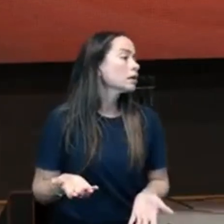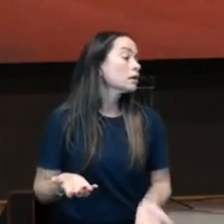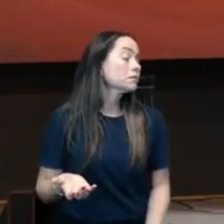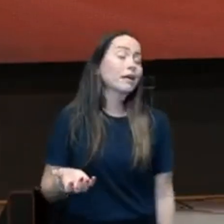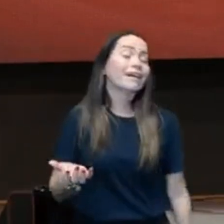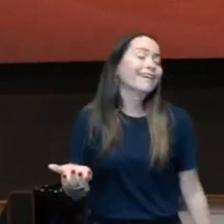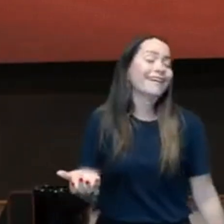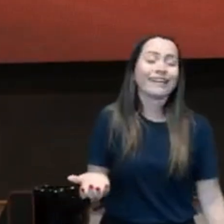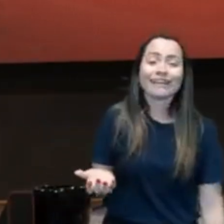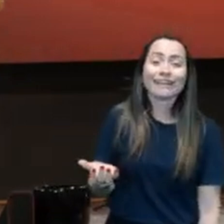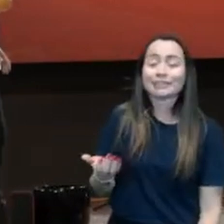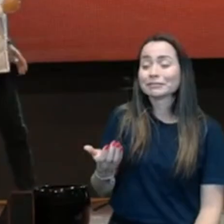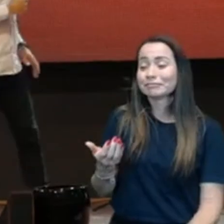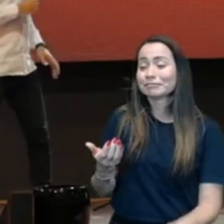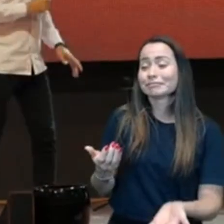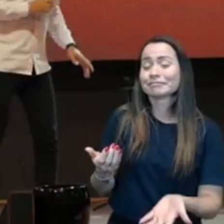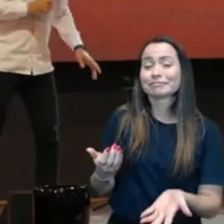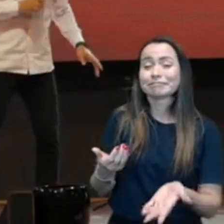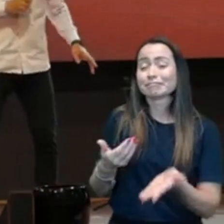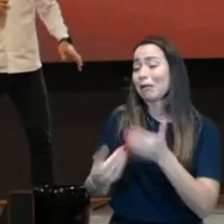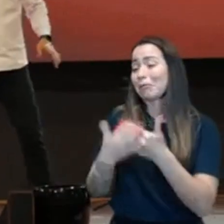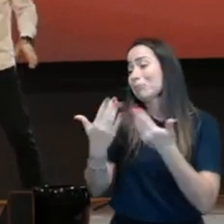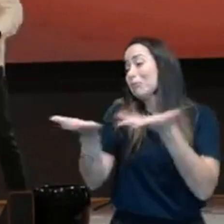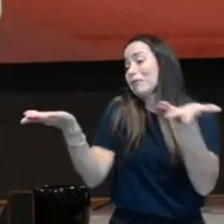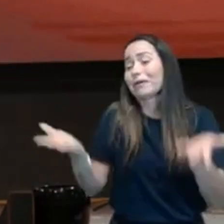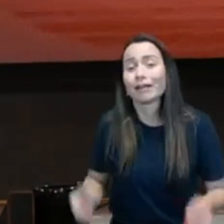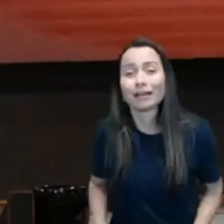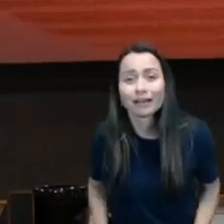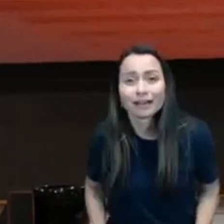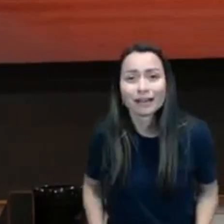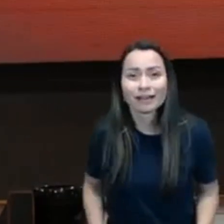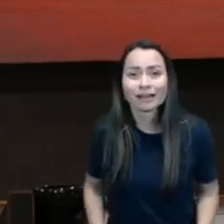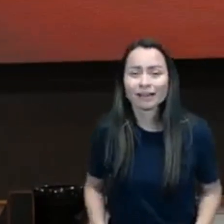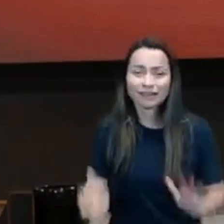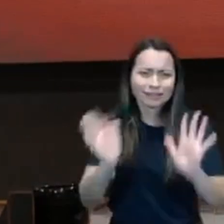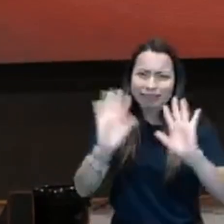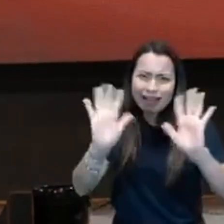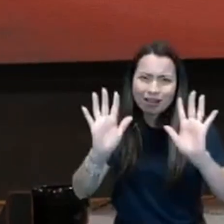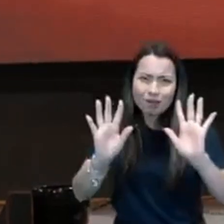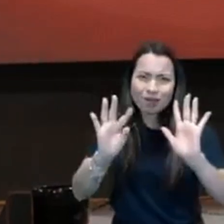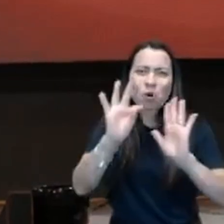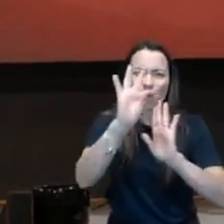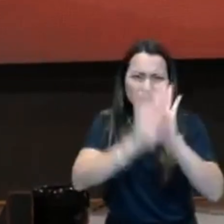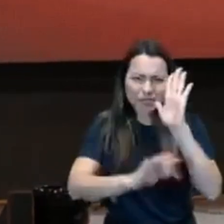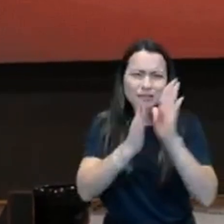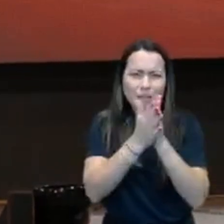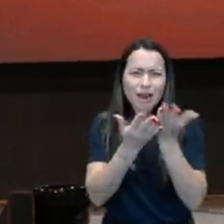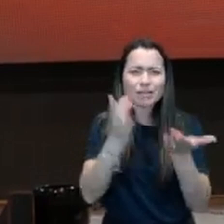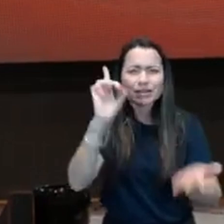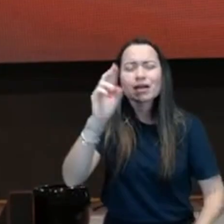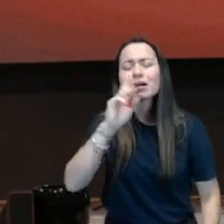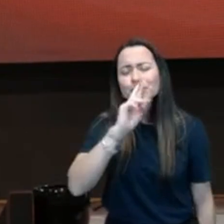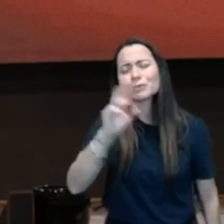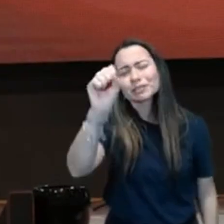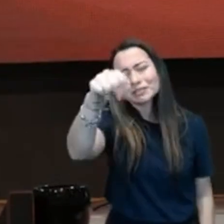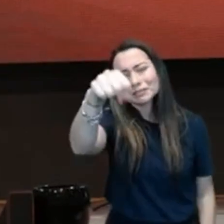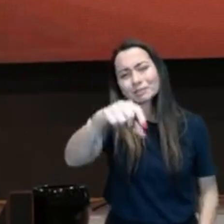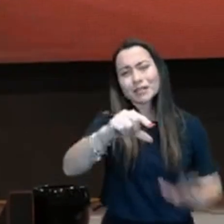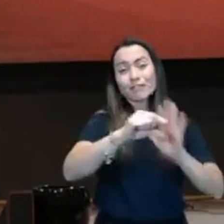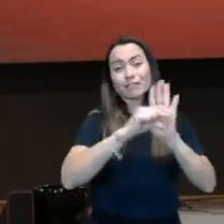Não, o texto responde, o texto responde, a segunda pergunta. Versículo 10,